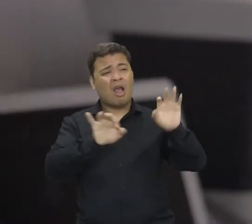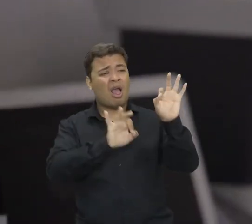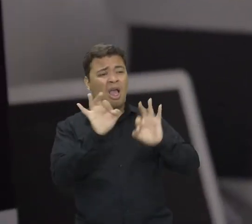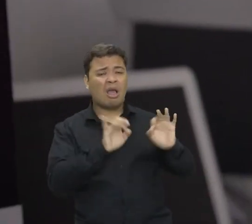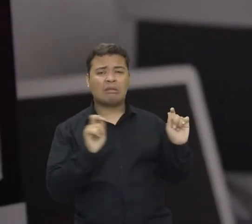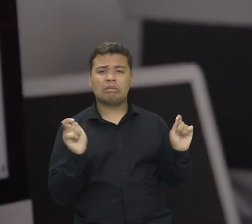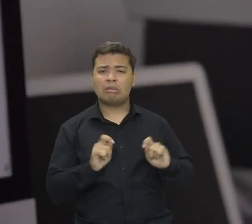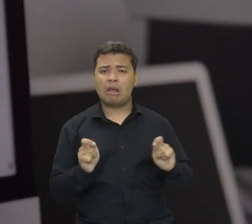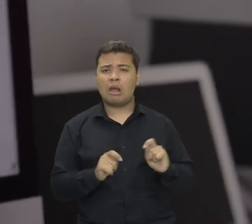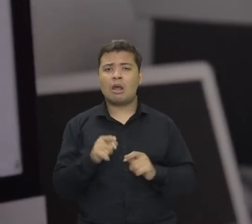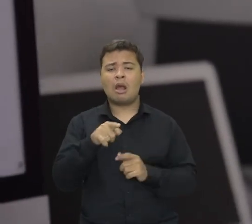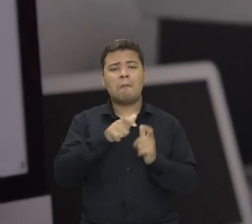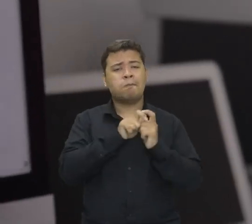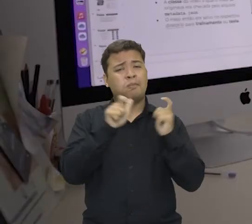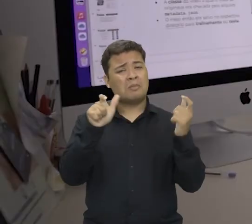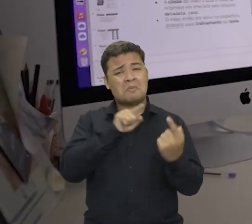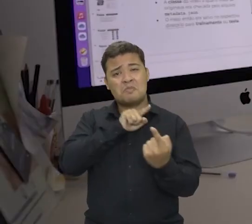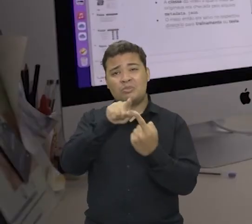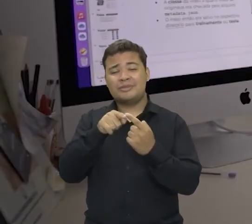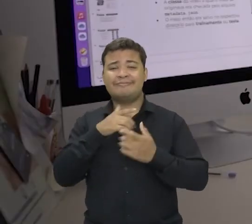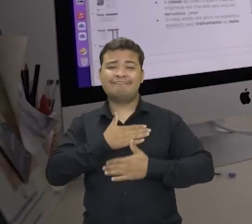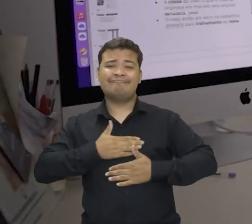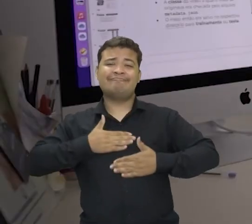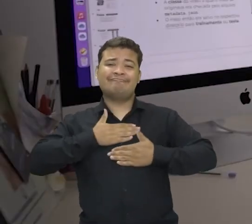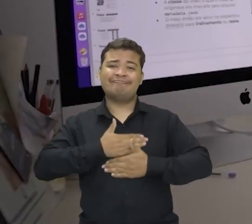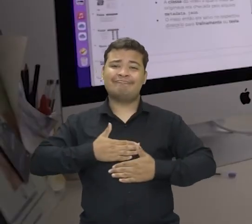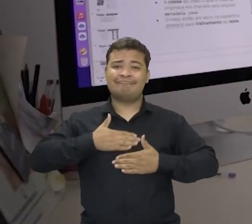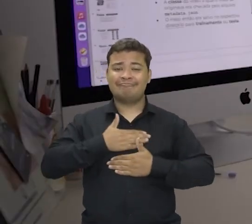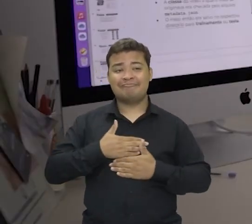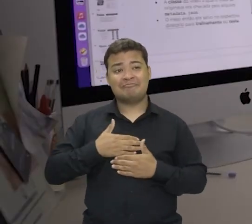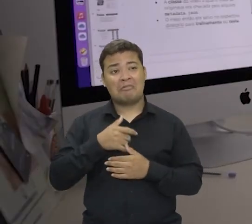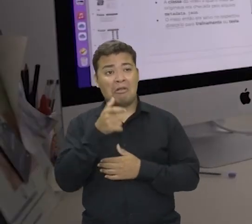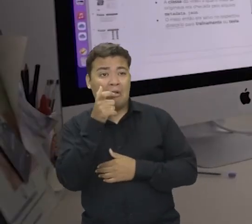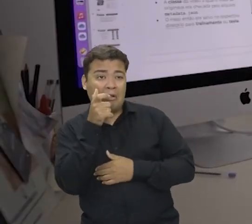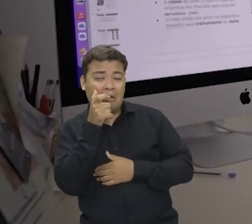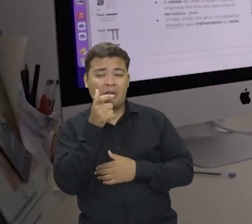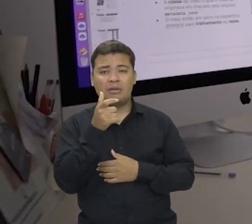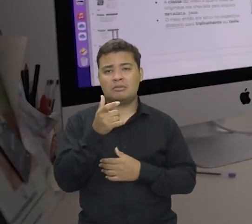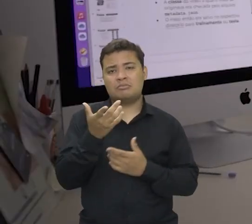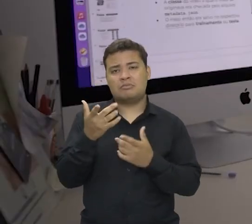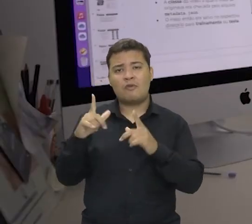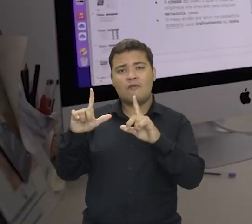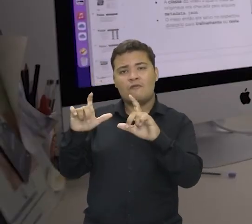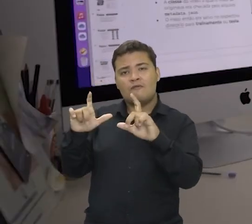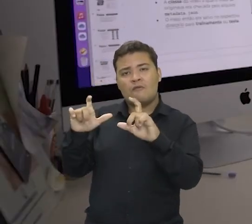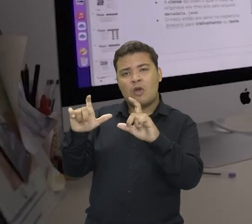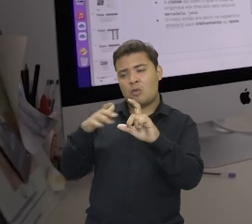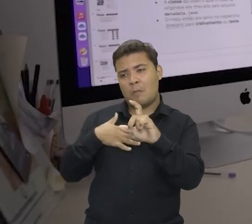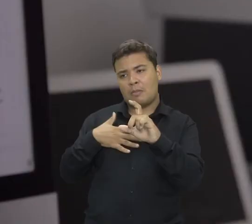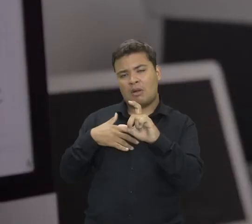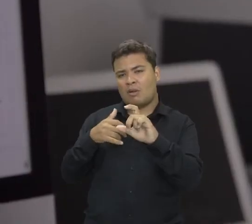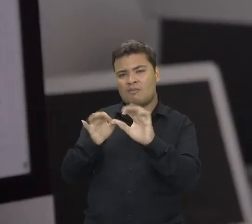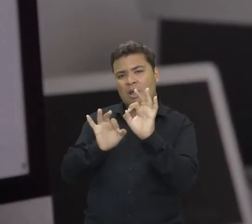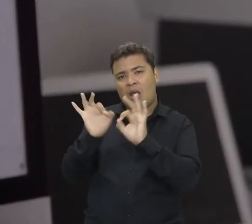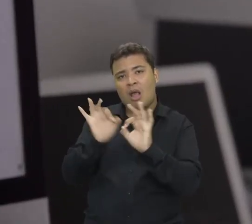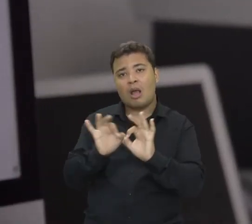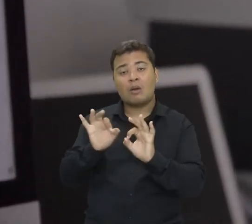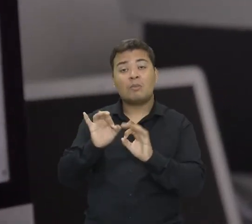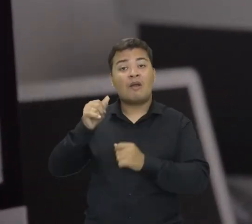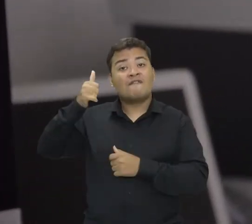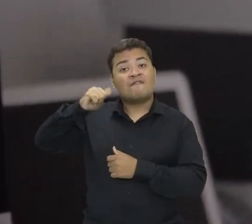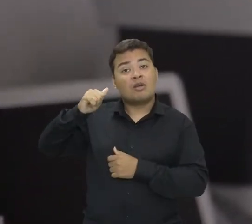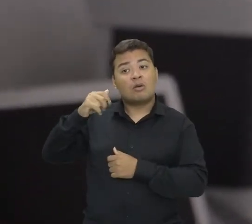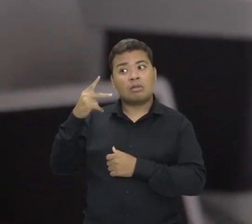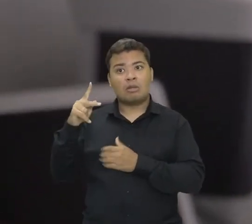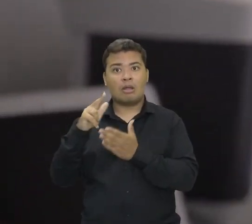A maioria deles são aplicativos para entretenimento. Vamos assim dizer, uma foto legal, quero transformar a minha foto na paisagem de Van